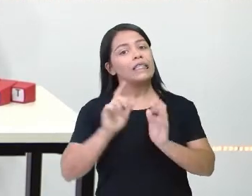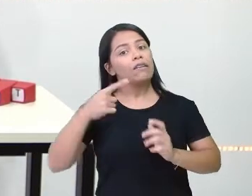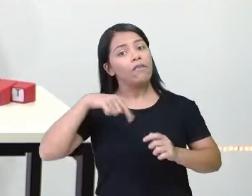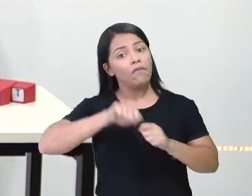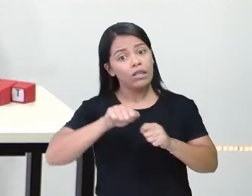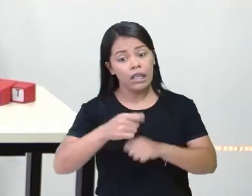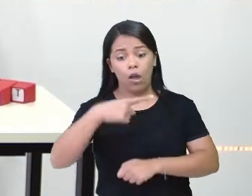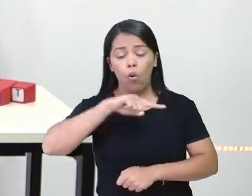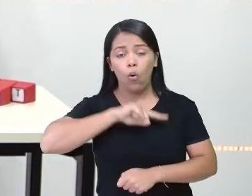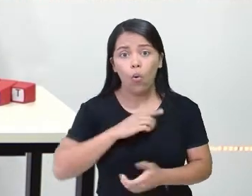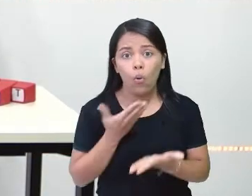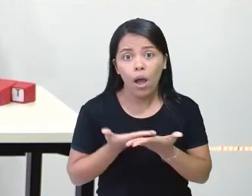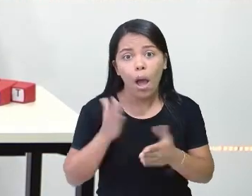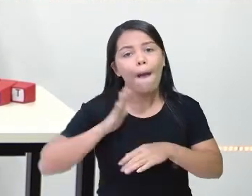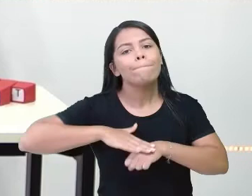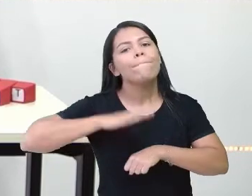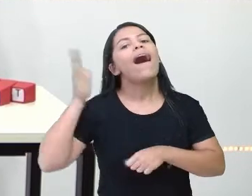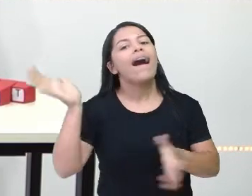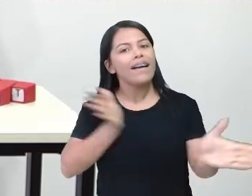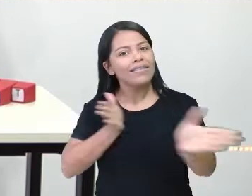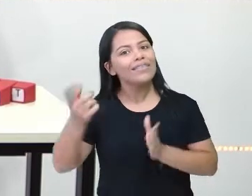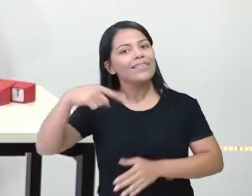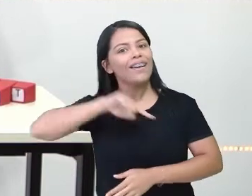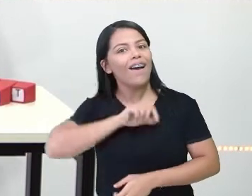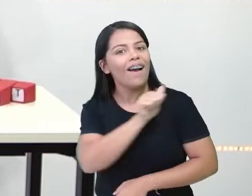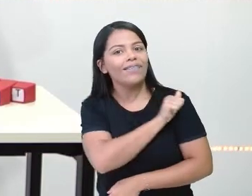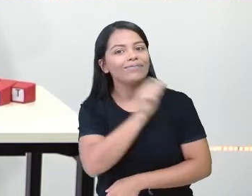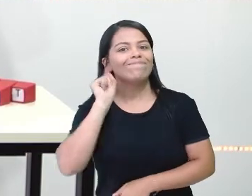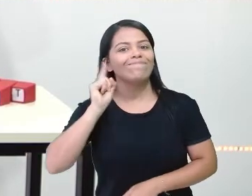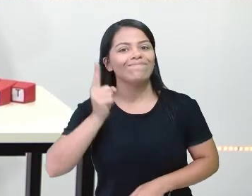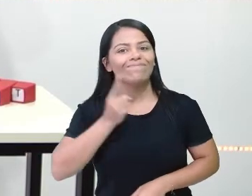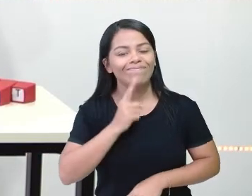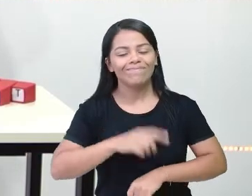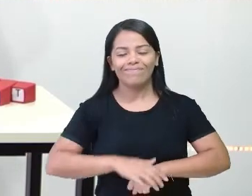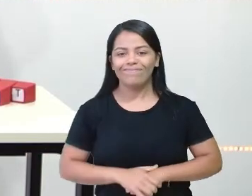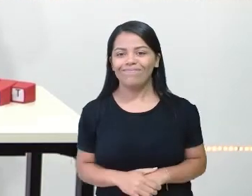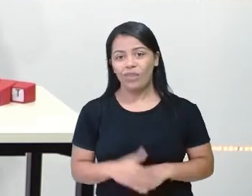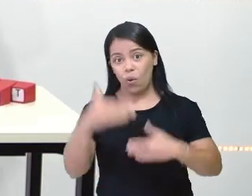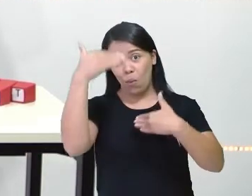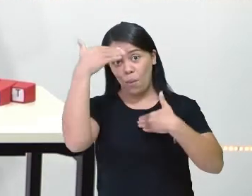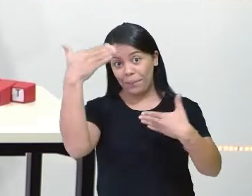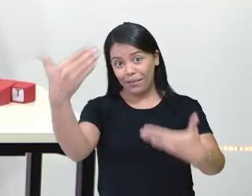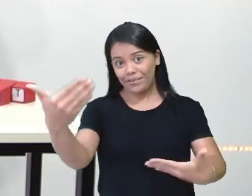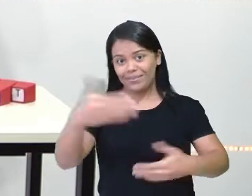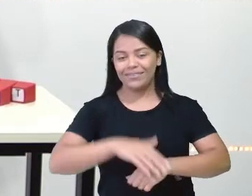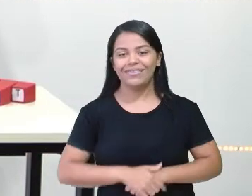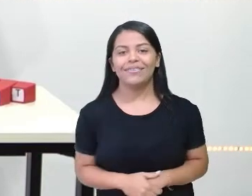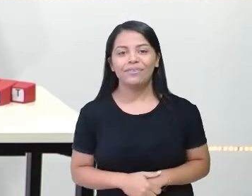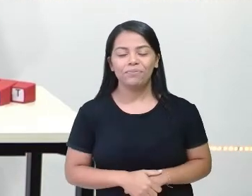aulas bem acessíveis aos nossos alunos surdos. Muito obrigada.